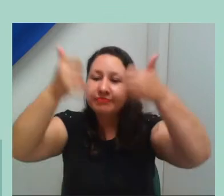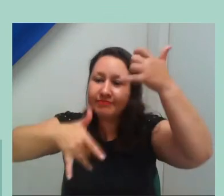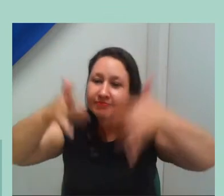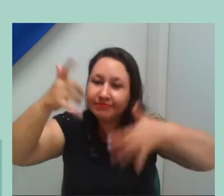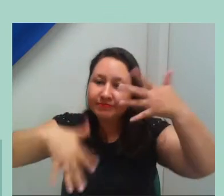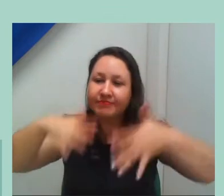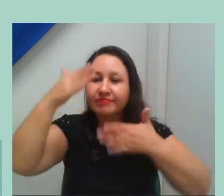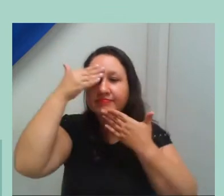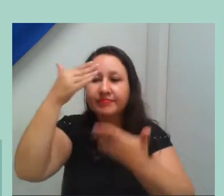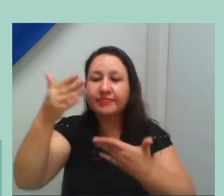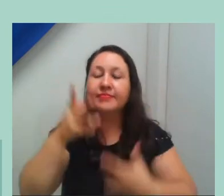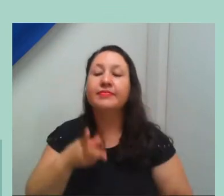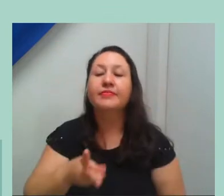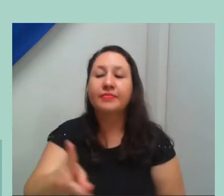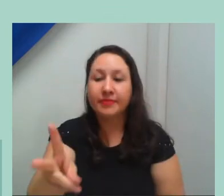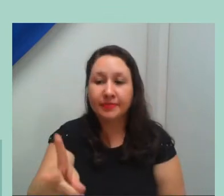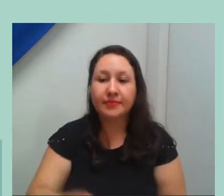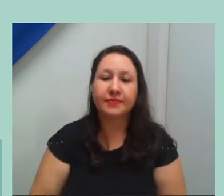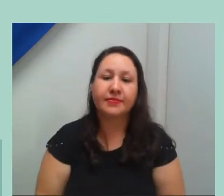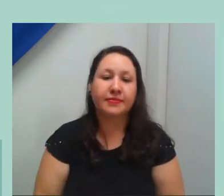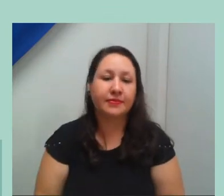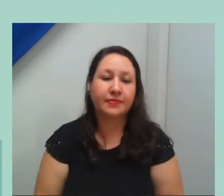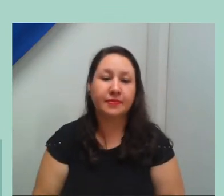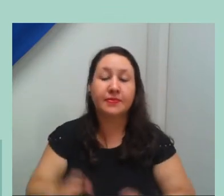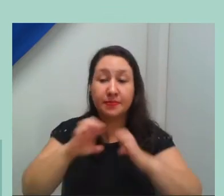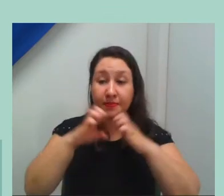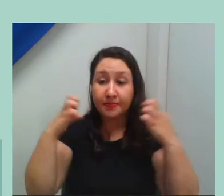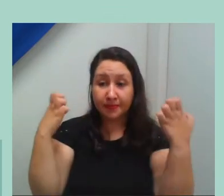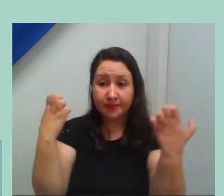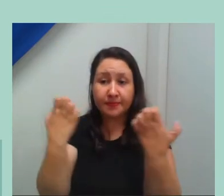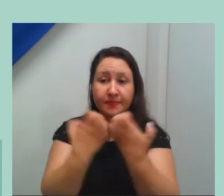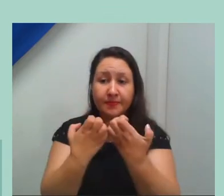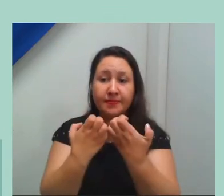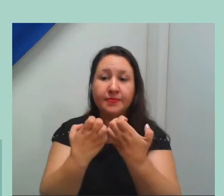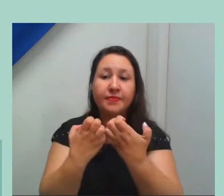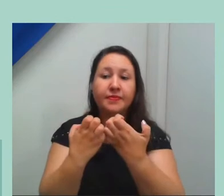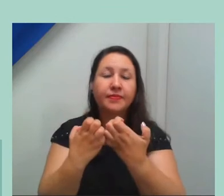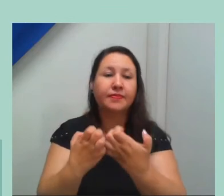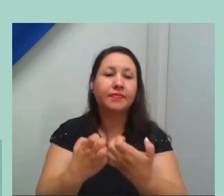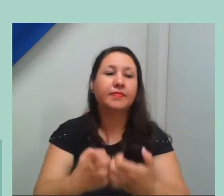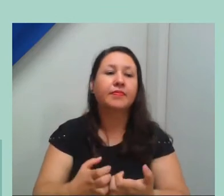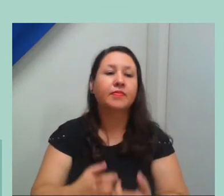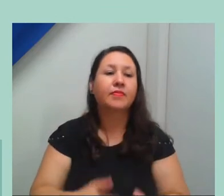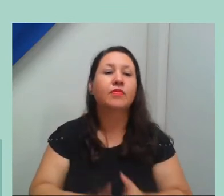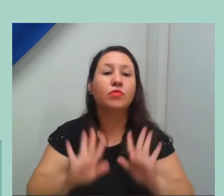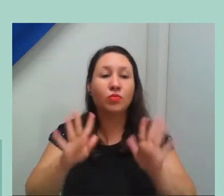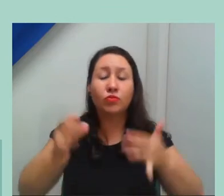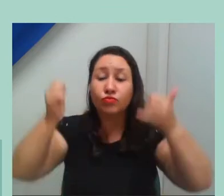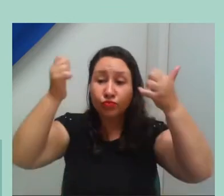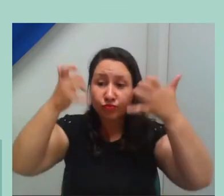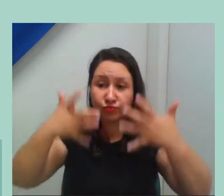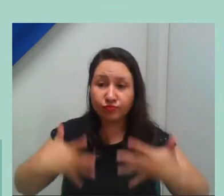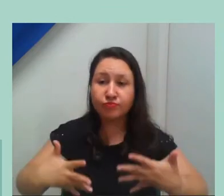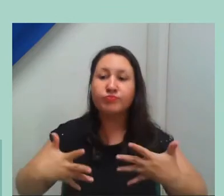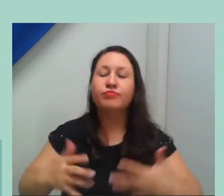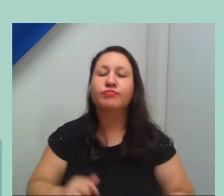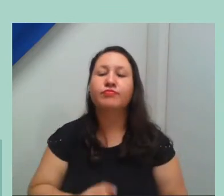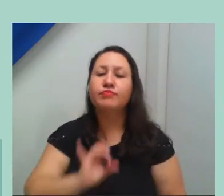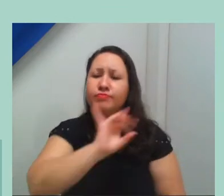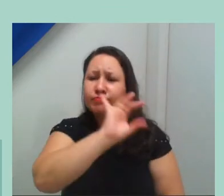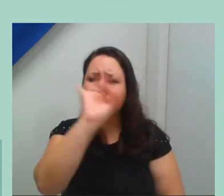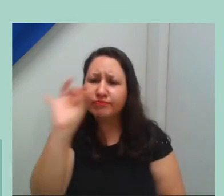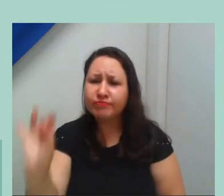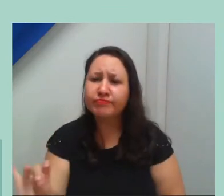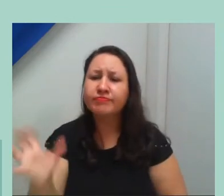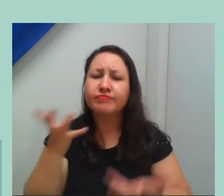Continuando, então, o nosso evento, após os pronunciamentos oficiais dos nossos gestores, eu gostaria de informar